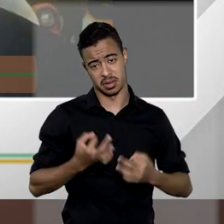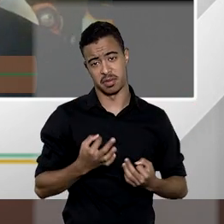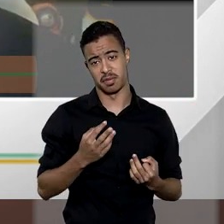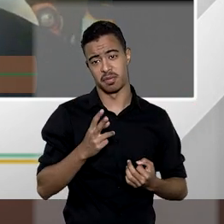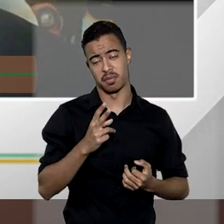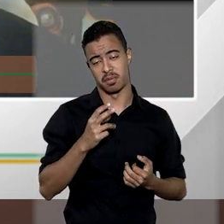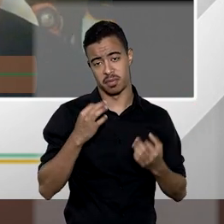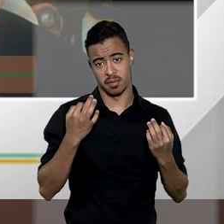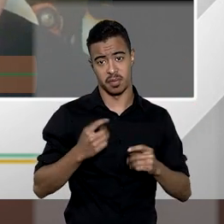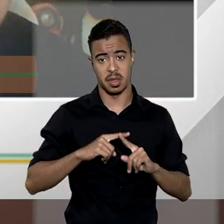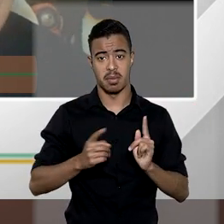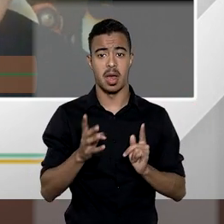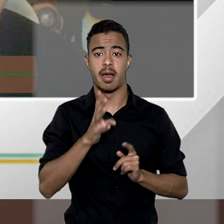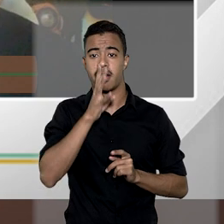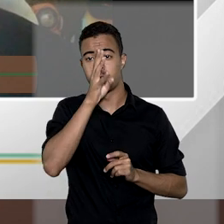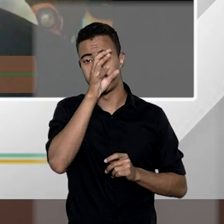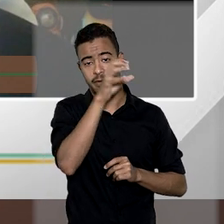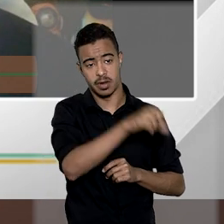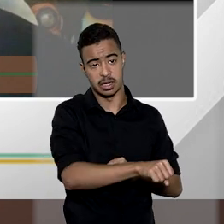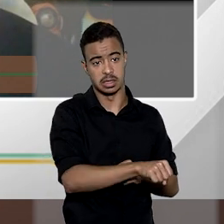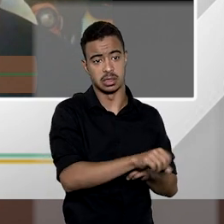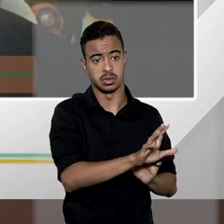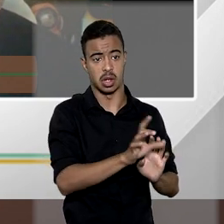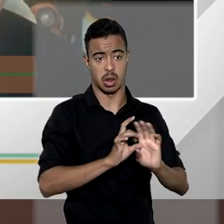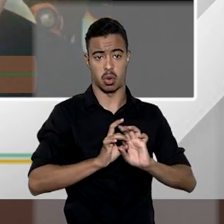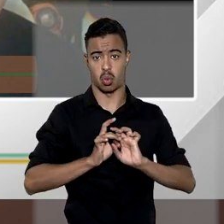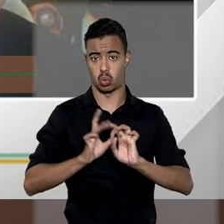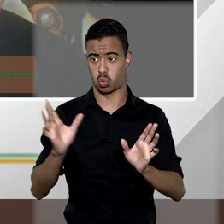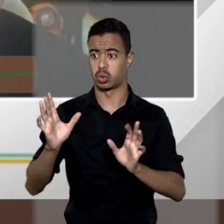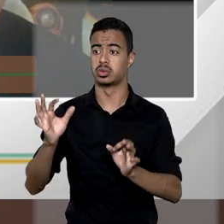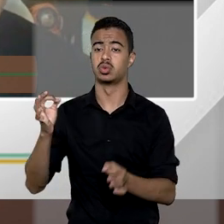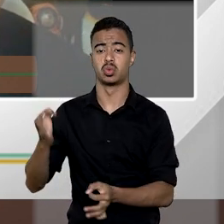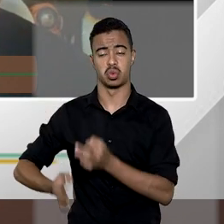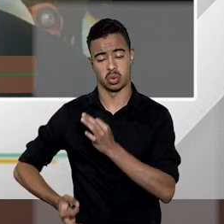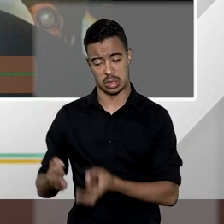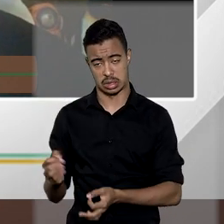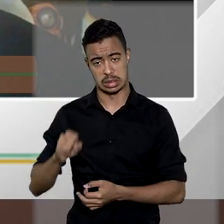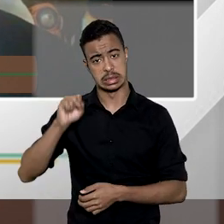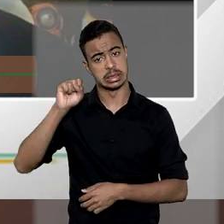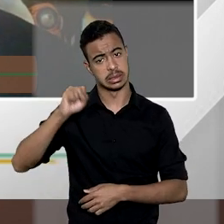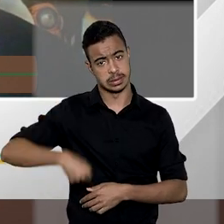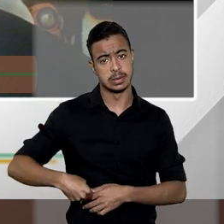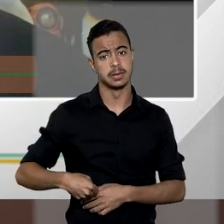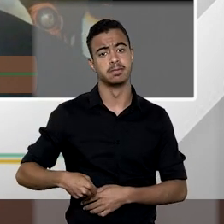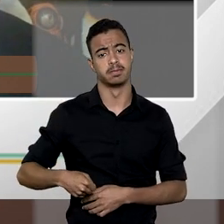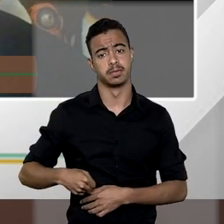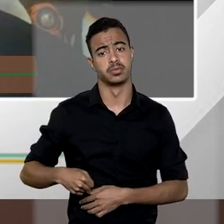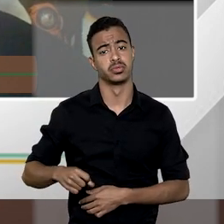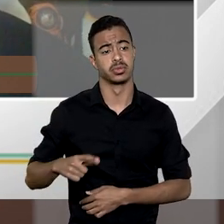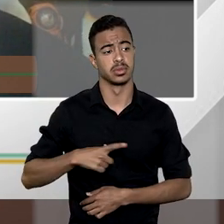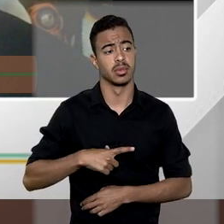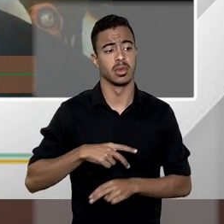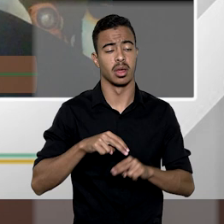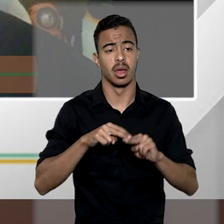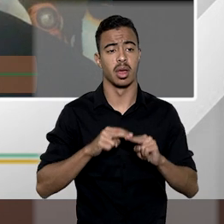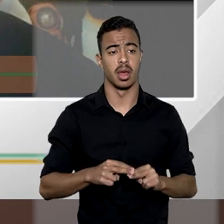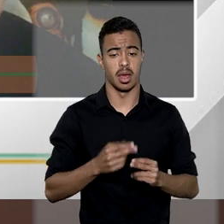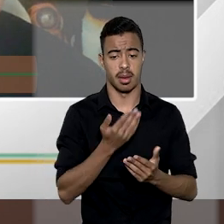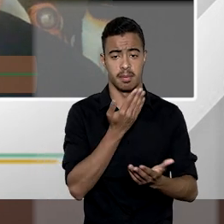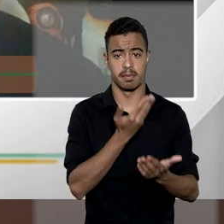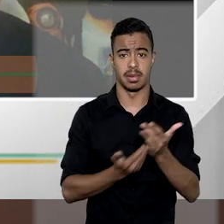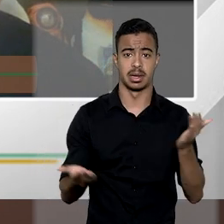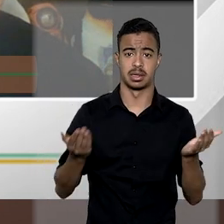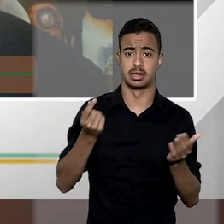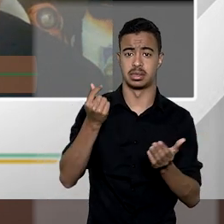válida mas a invasão e é uma invasão autorizada judicialmente ela se perfaz mediante a